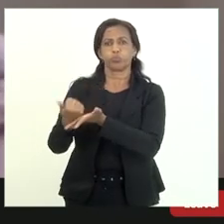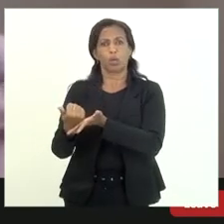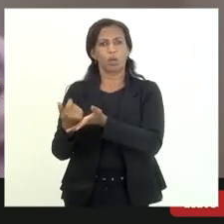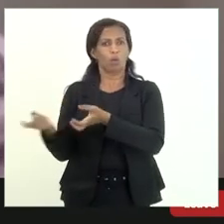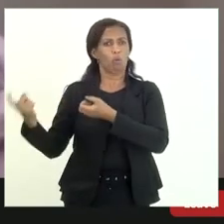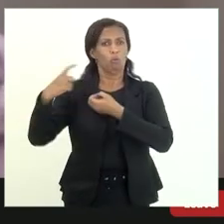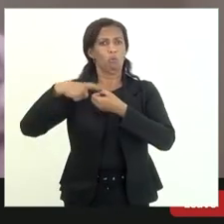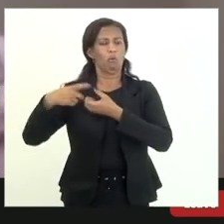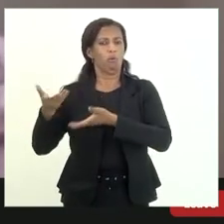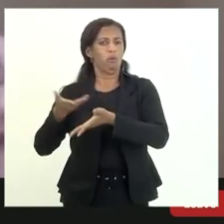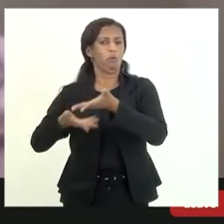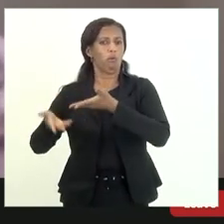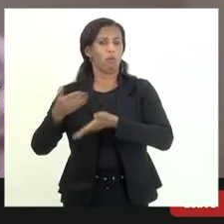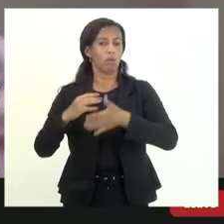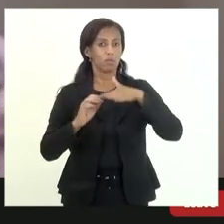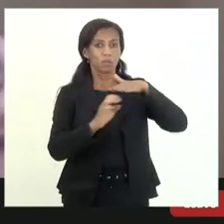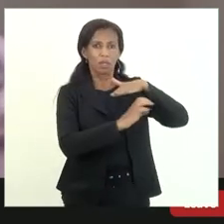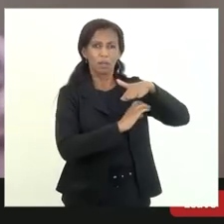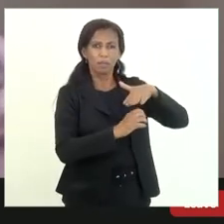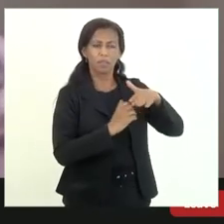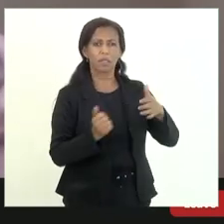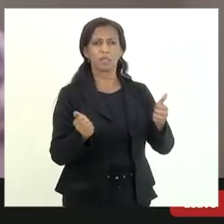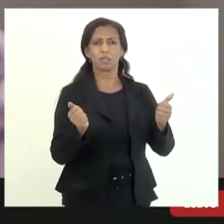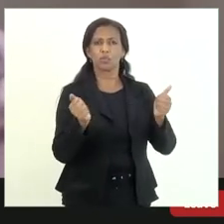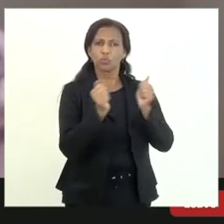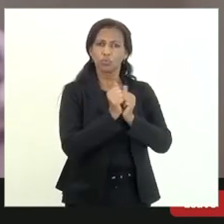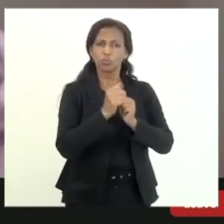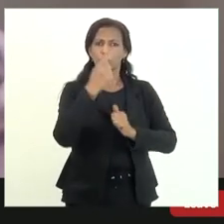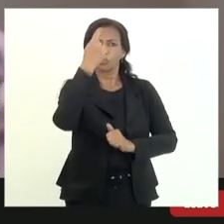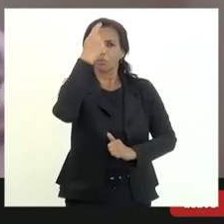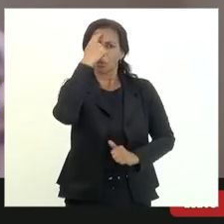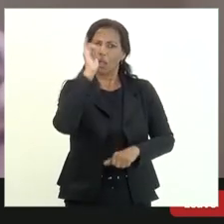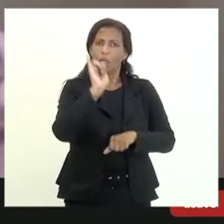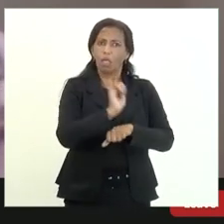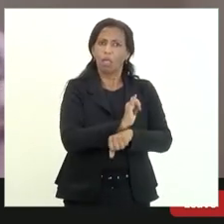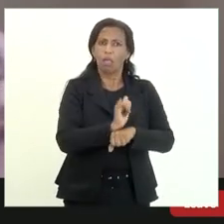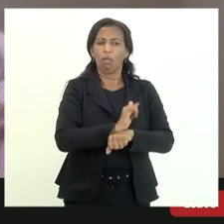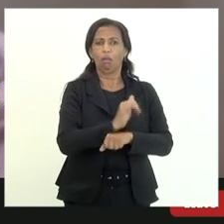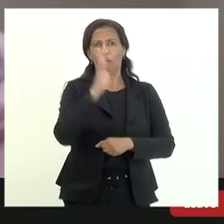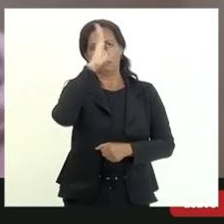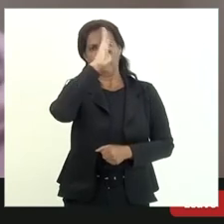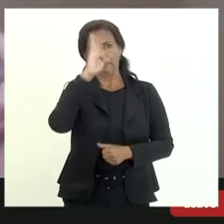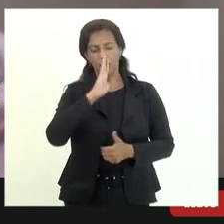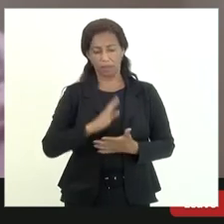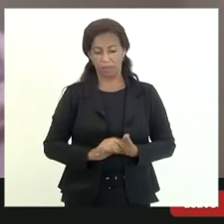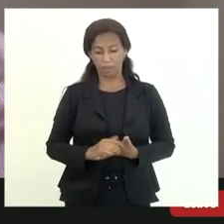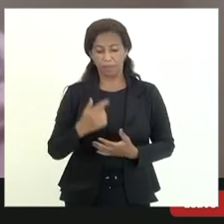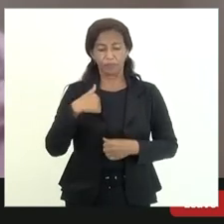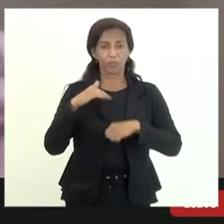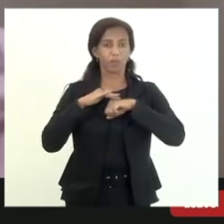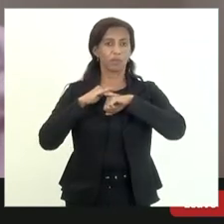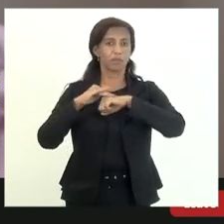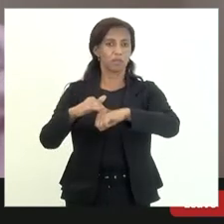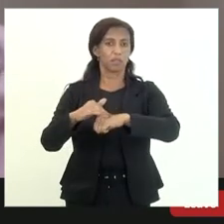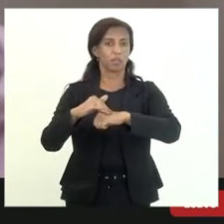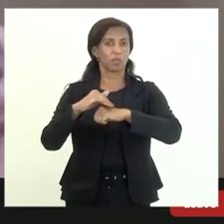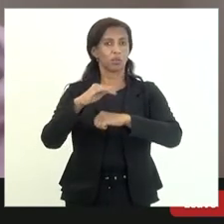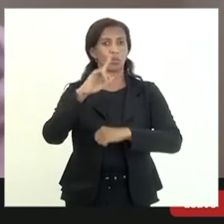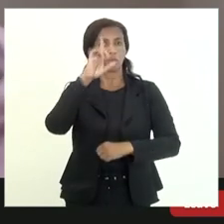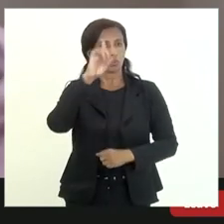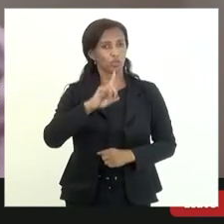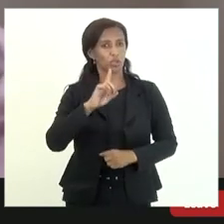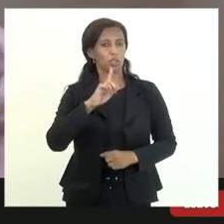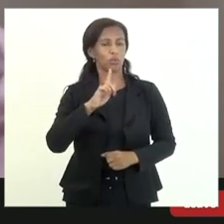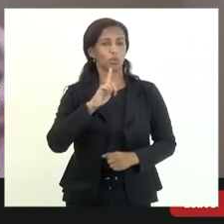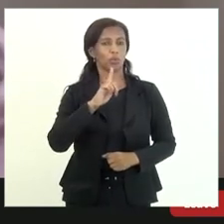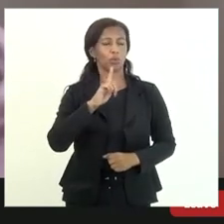uma empresa que esteja pensando junto a estratégia brasileira uma vez eu estava conversando com um ex-diretor-geral da NP e ele disse que